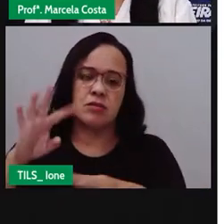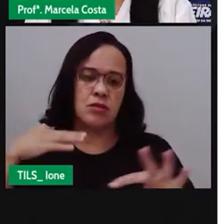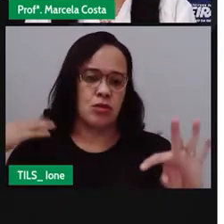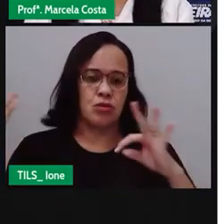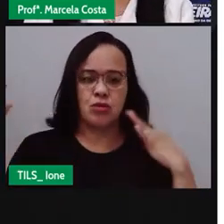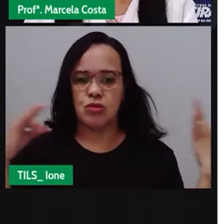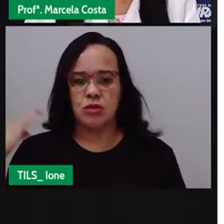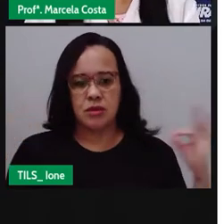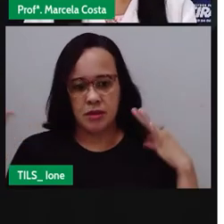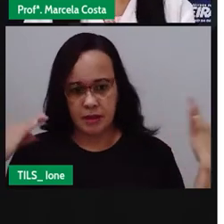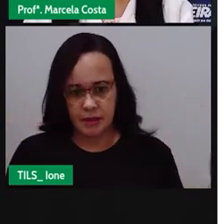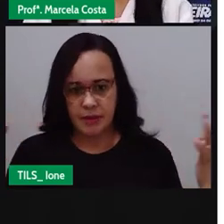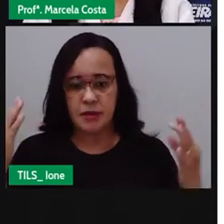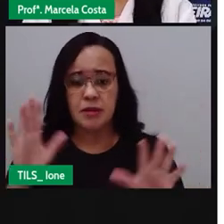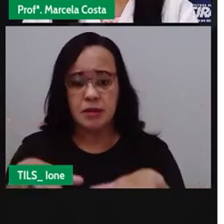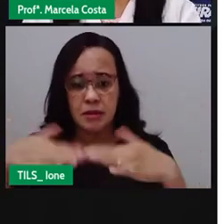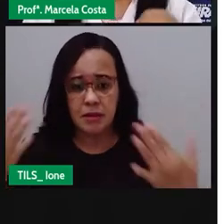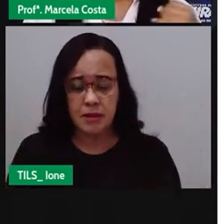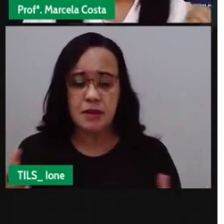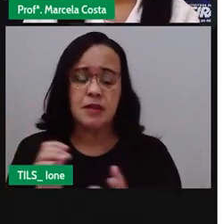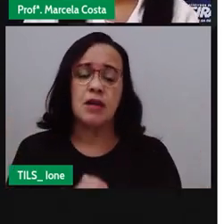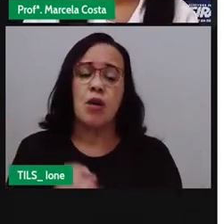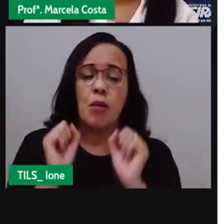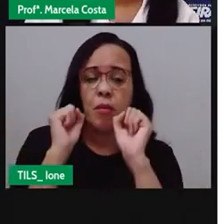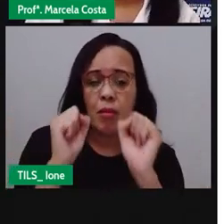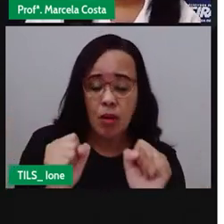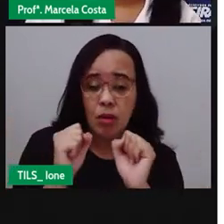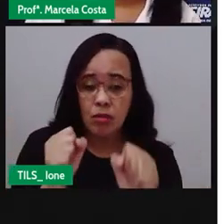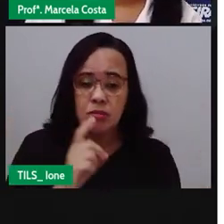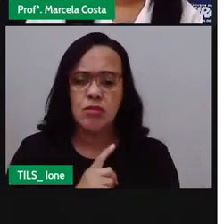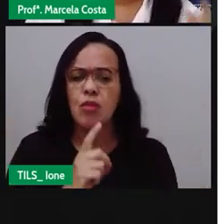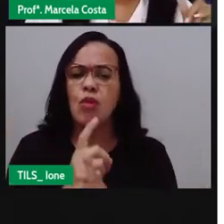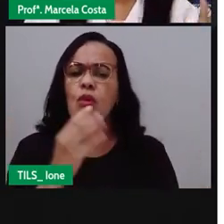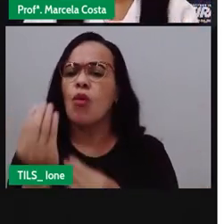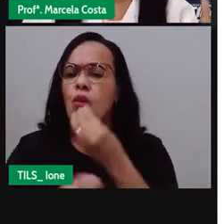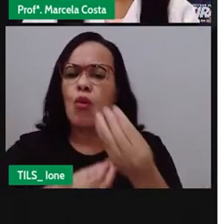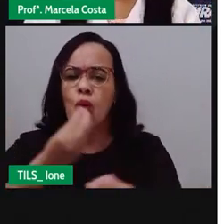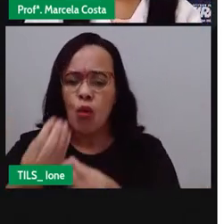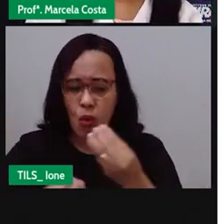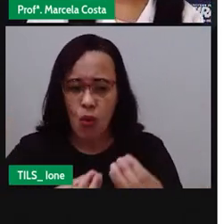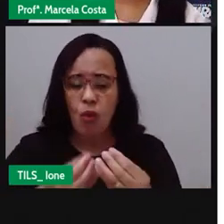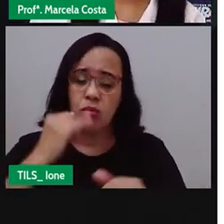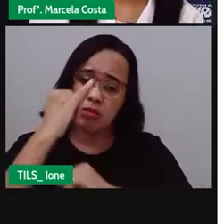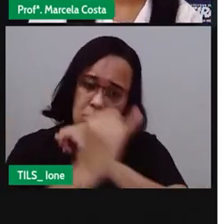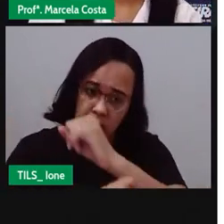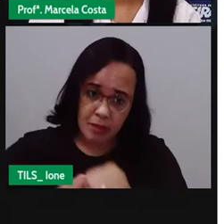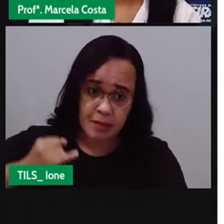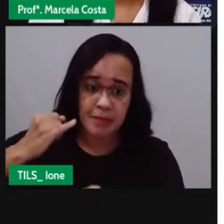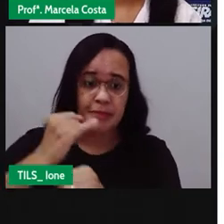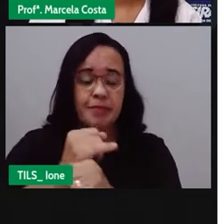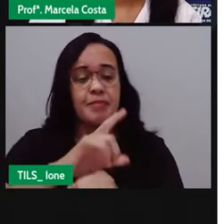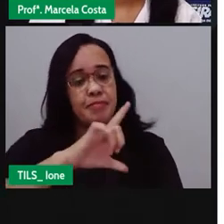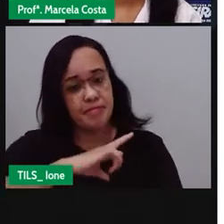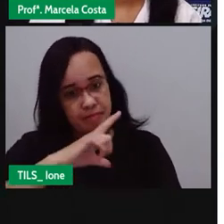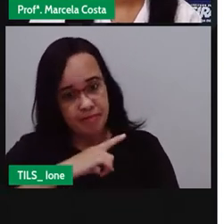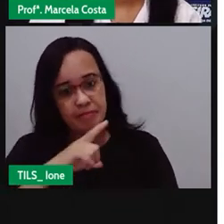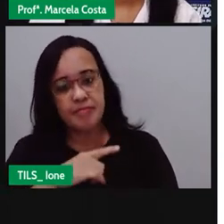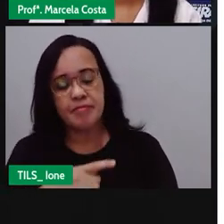Então, o guia turístico você pode encontrar ele digital como eu mostrei para vocês ali no exemplo